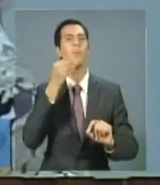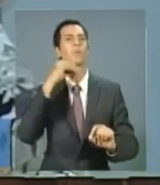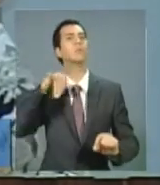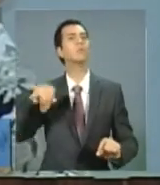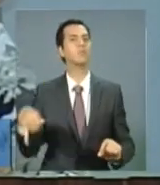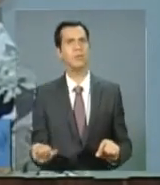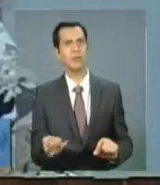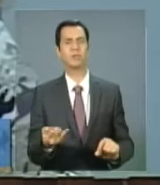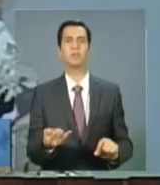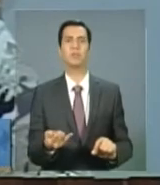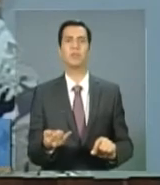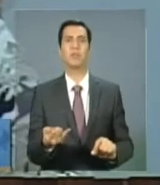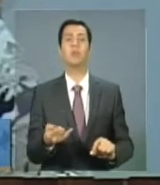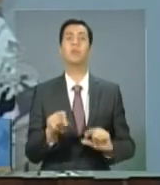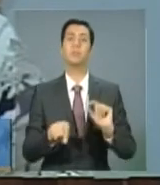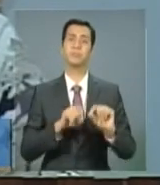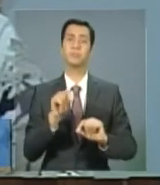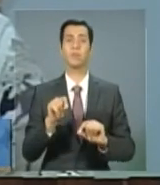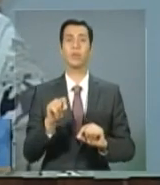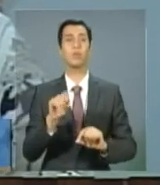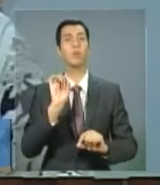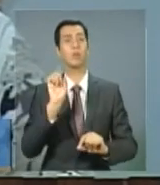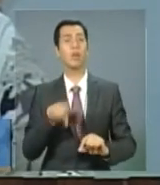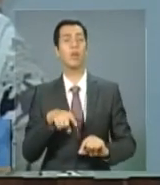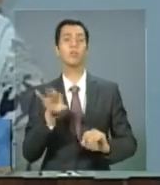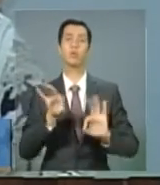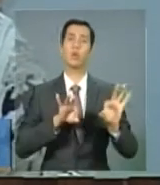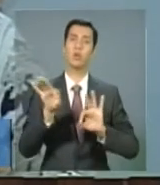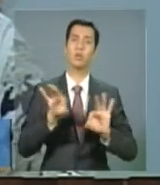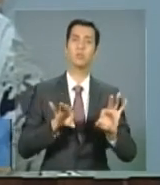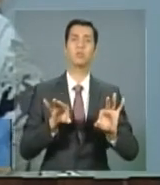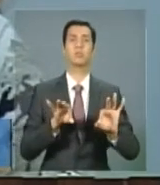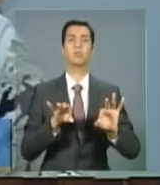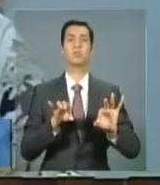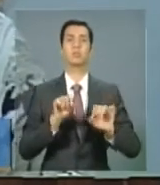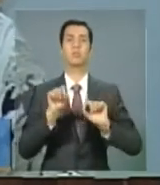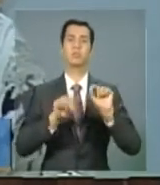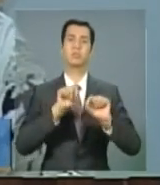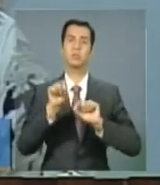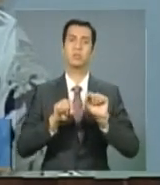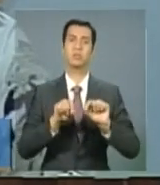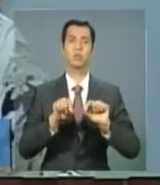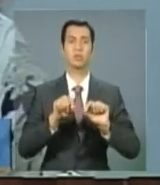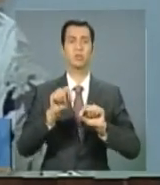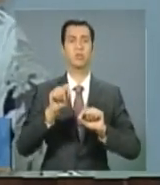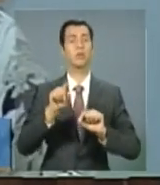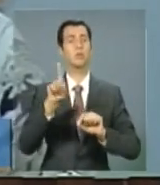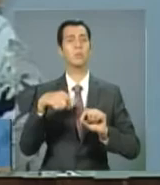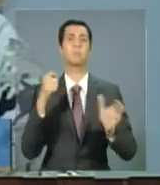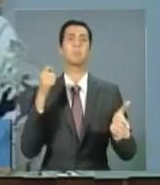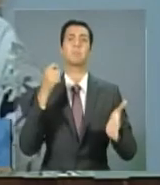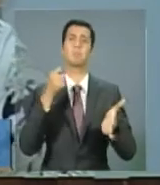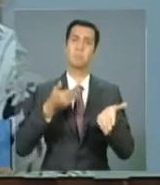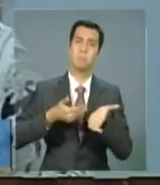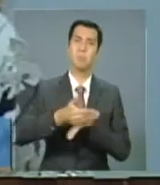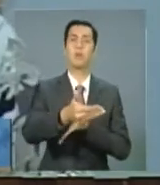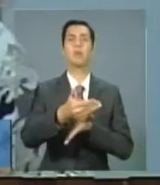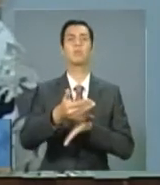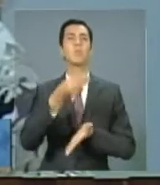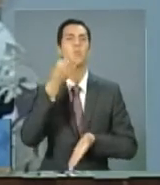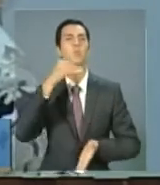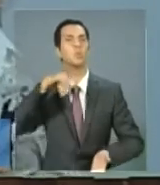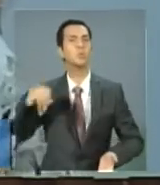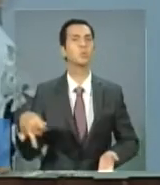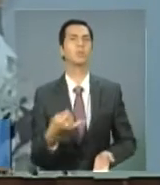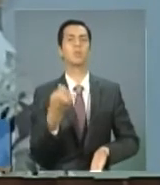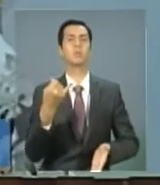programa que abre, que se organiza para que esses 16 milhões passem a ter as mesmas oportunidades dos 28 que